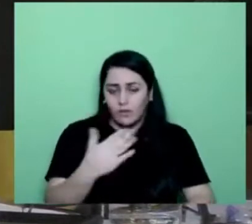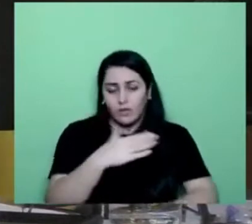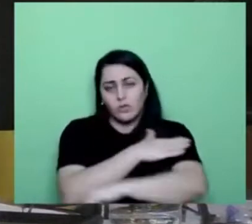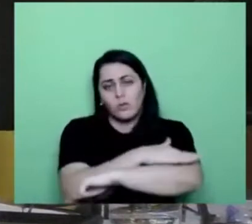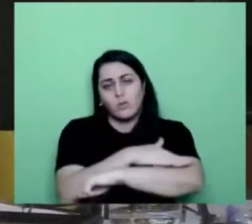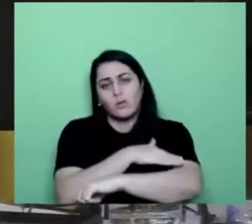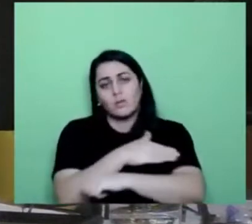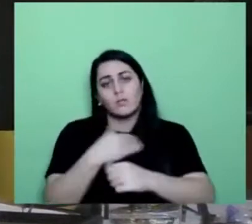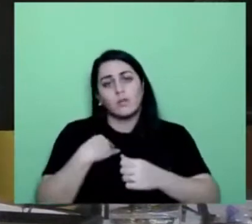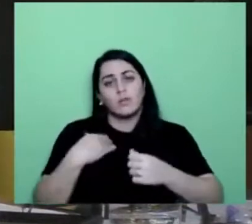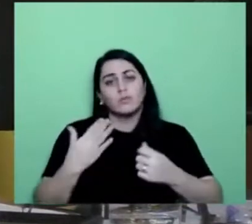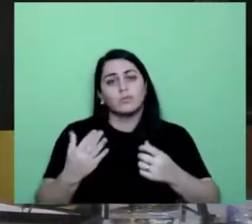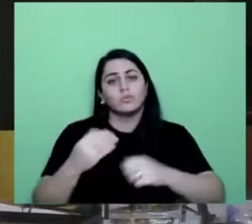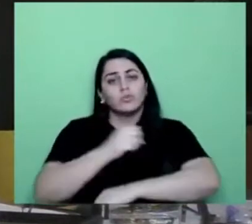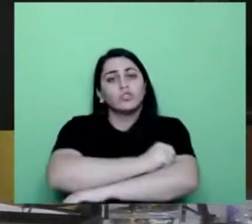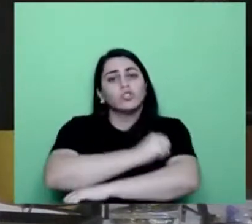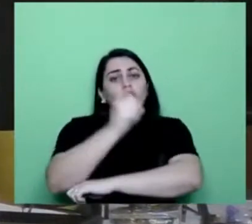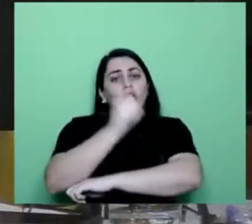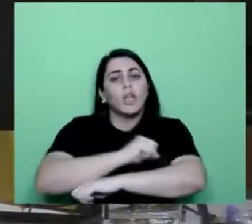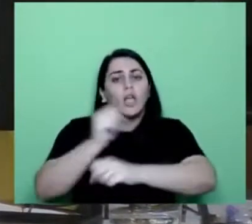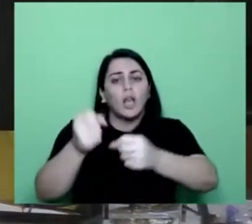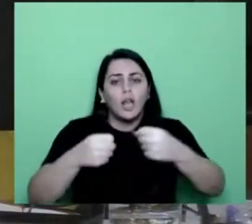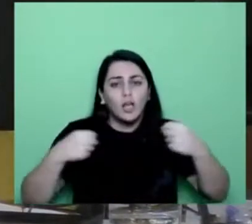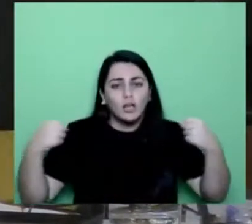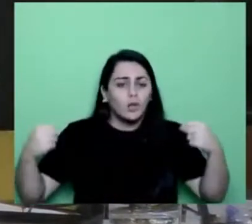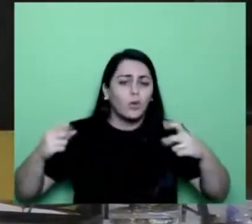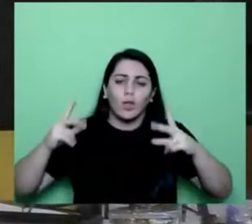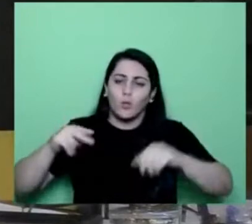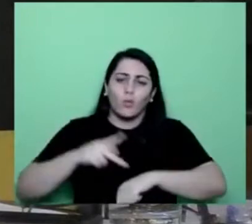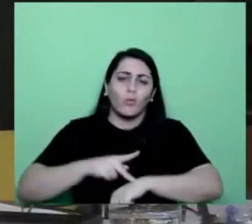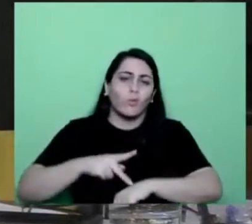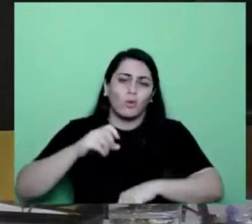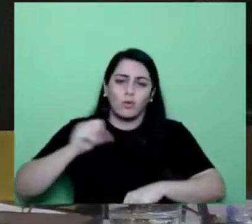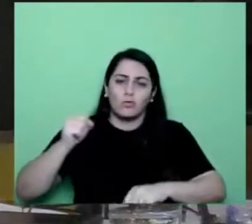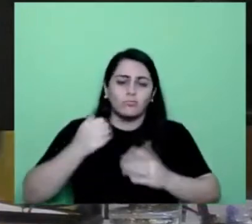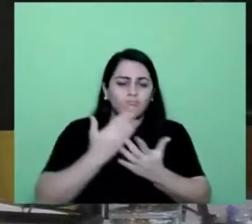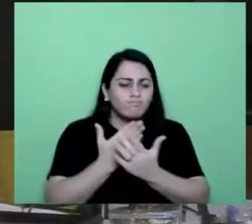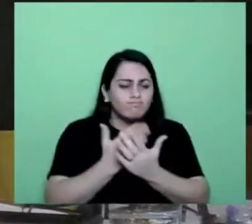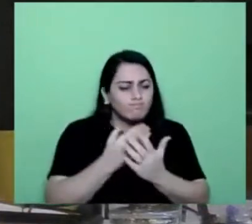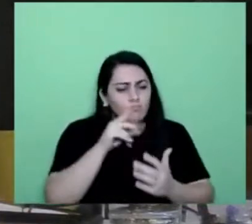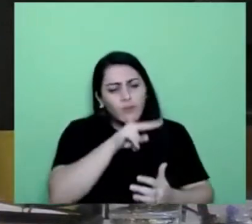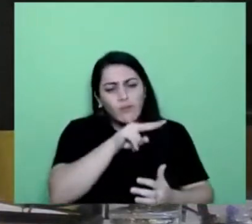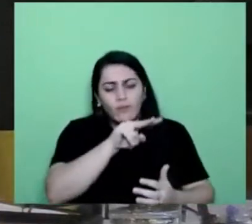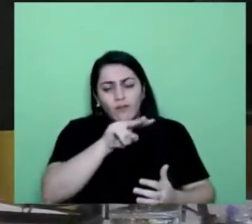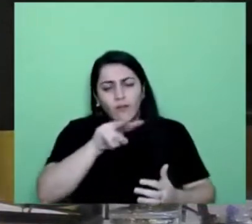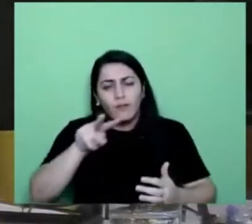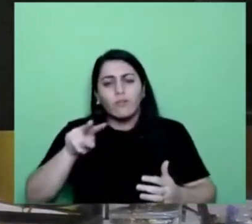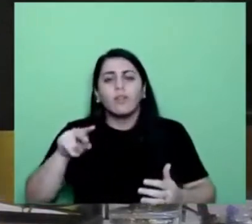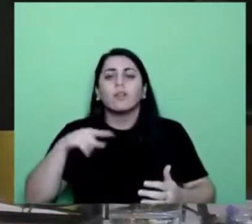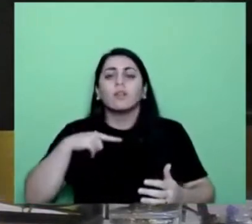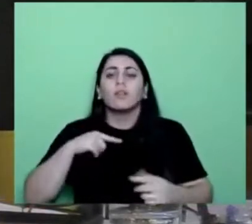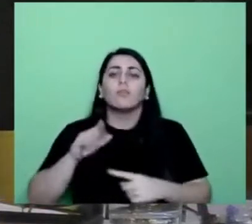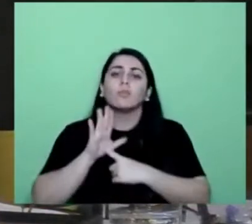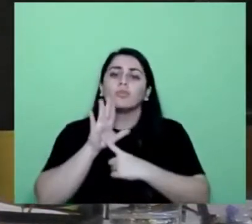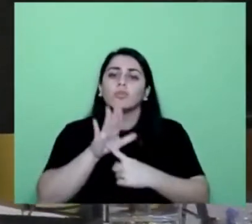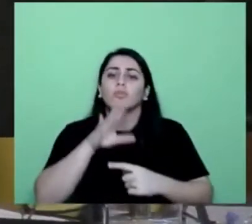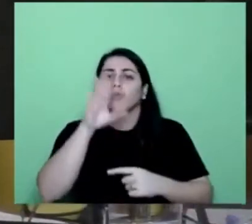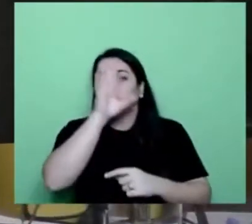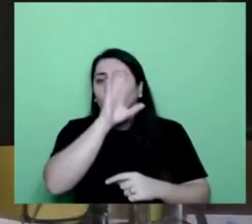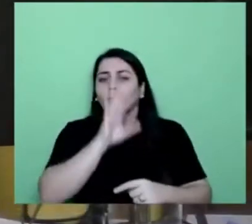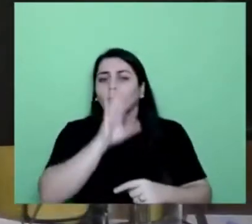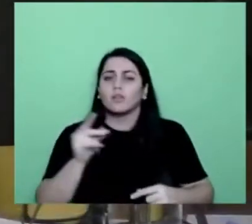janela, a minha janela é um curso de pós-graduação. Dali eu vejo de tudo. Eu abro a minha janela, ali está retratado o Brasil Colônia.